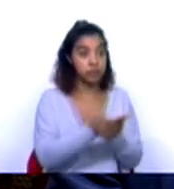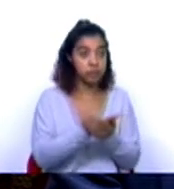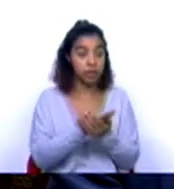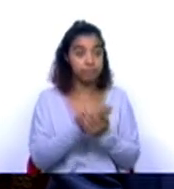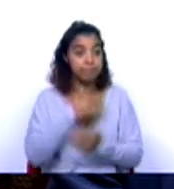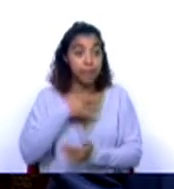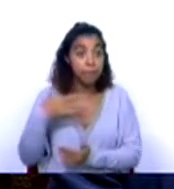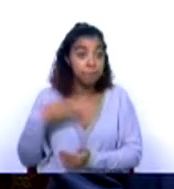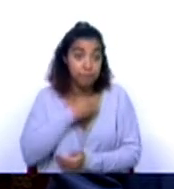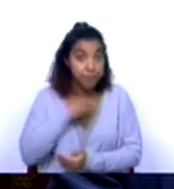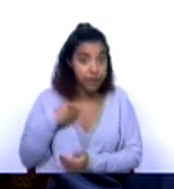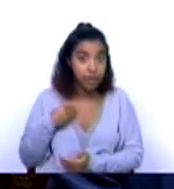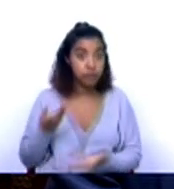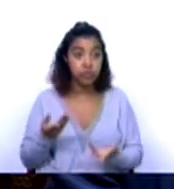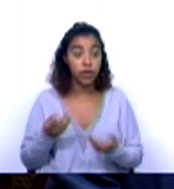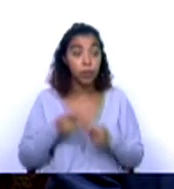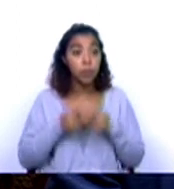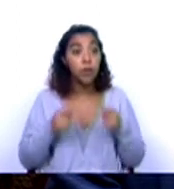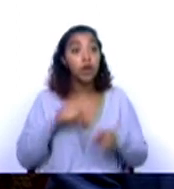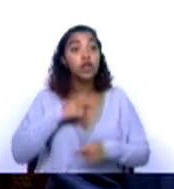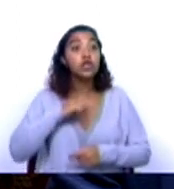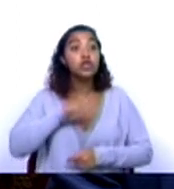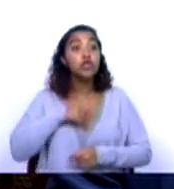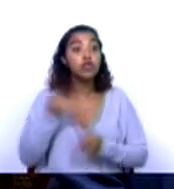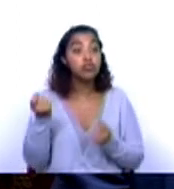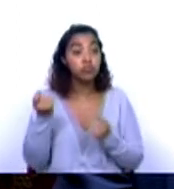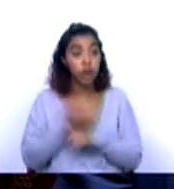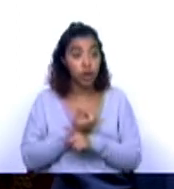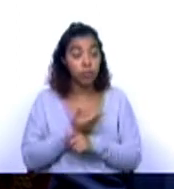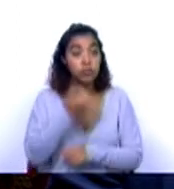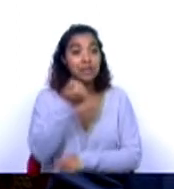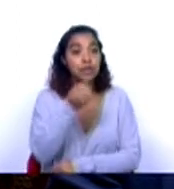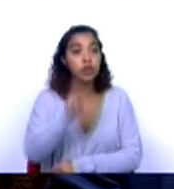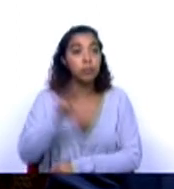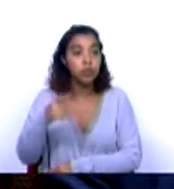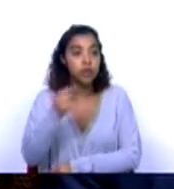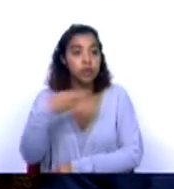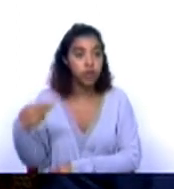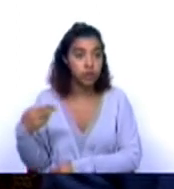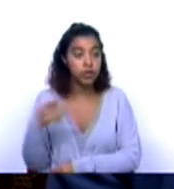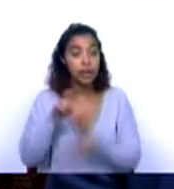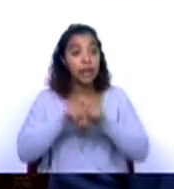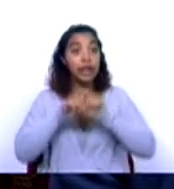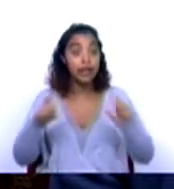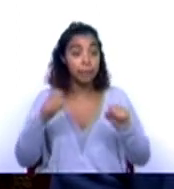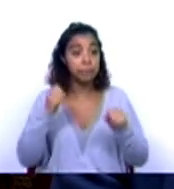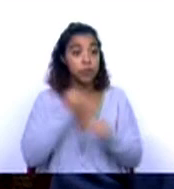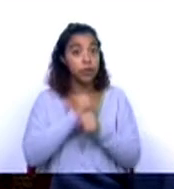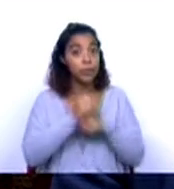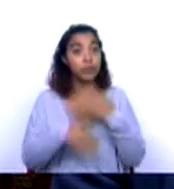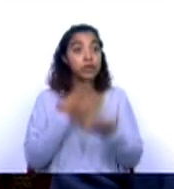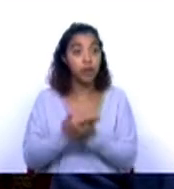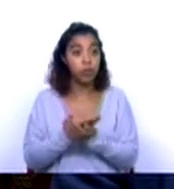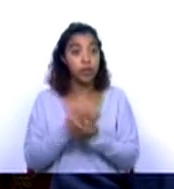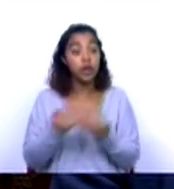médicos. Pela simples razão de que nós compramos cerca de 5 milhões de horas de trabalho suplementar a empresas prestadoras de serviços. E